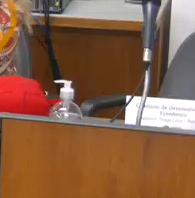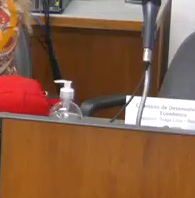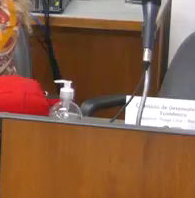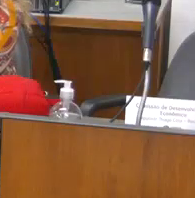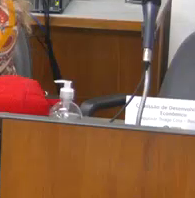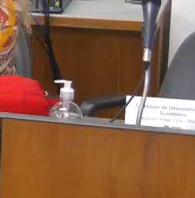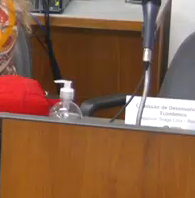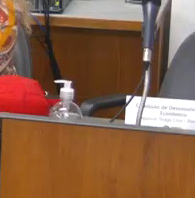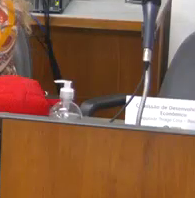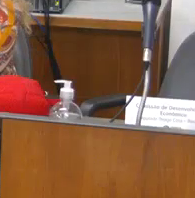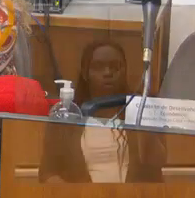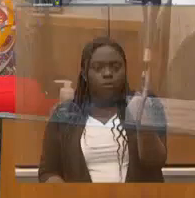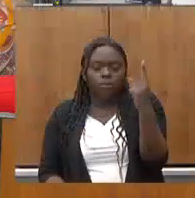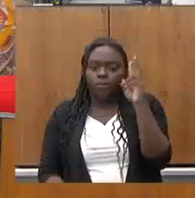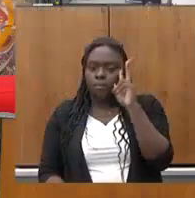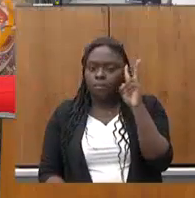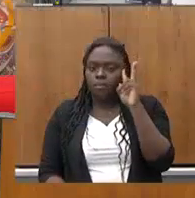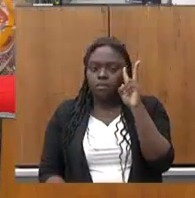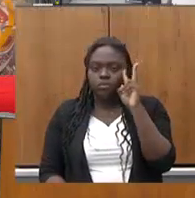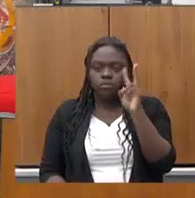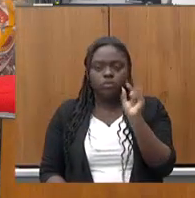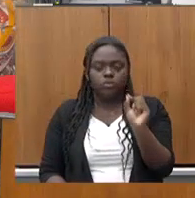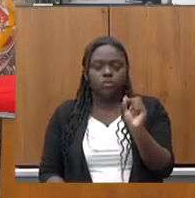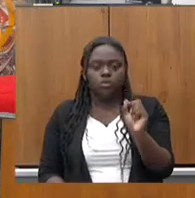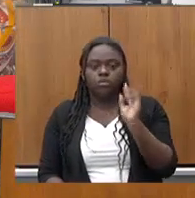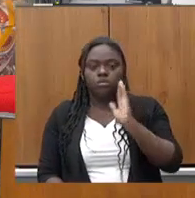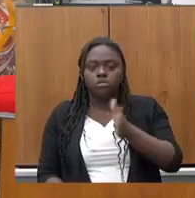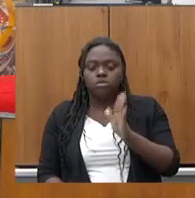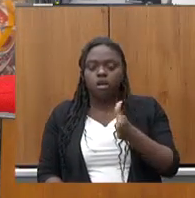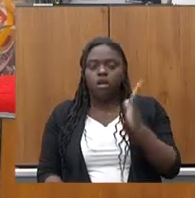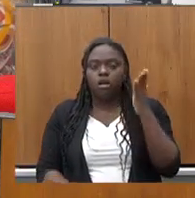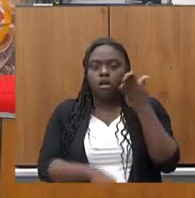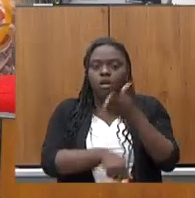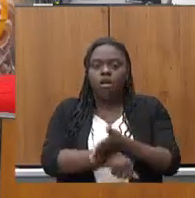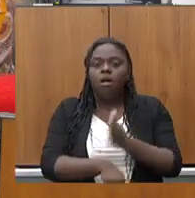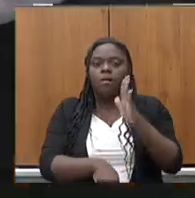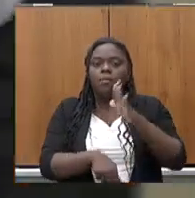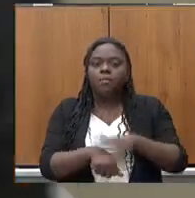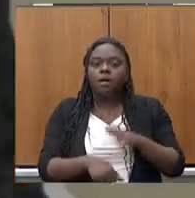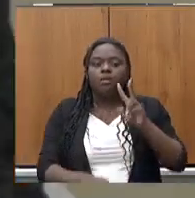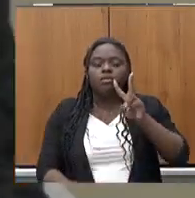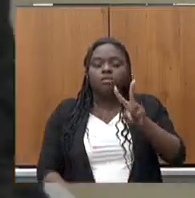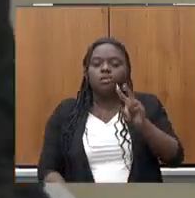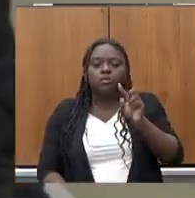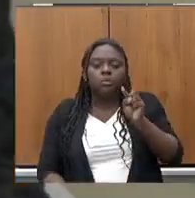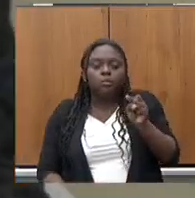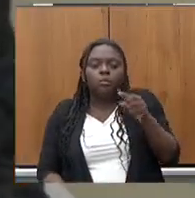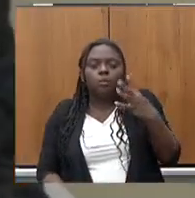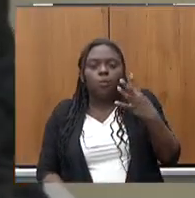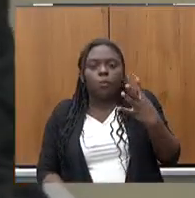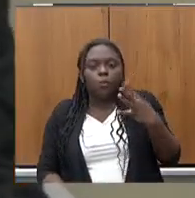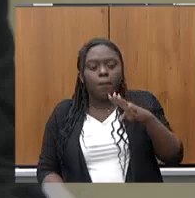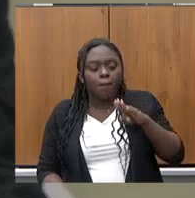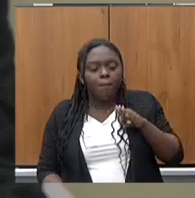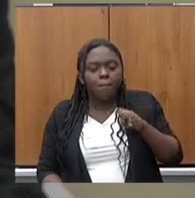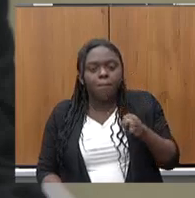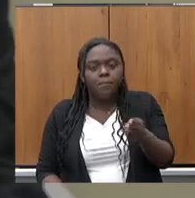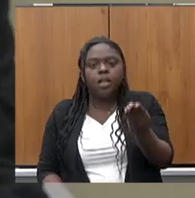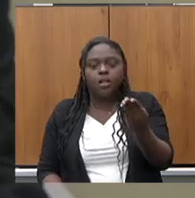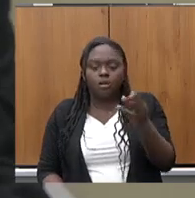271, lembrando que já entrou mais 2,4 bilhões de reais